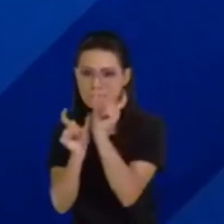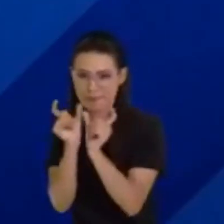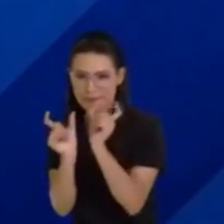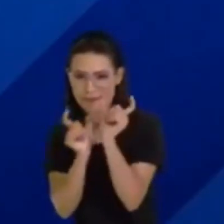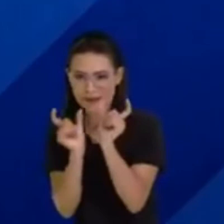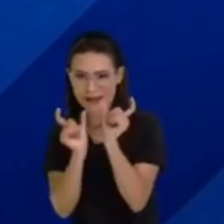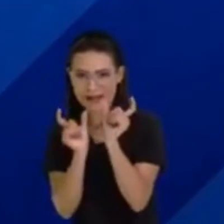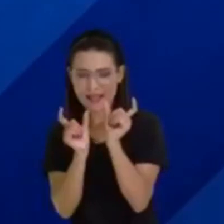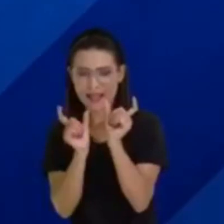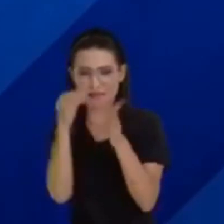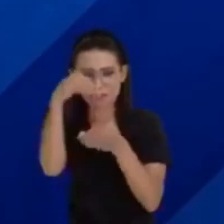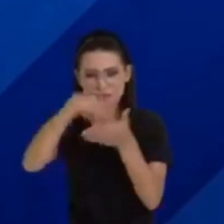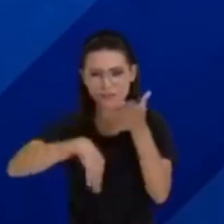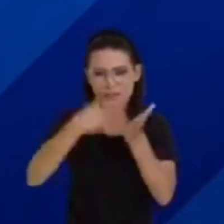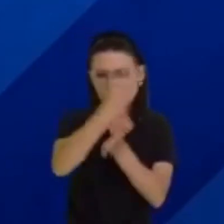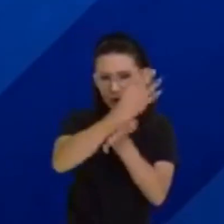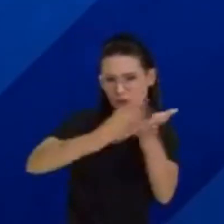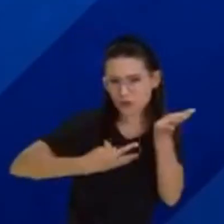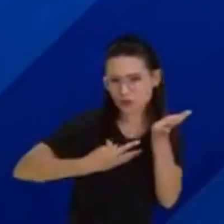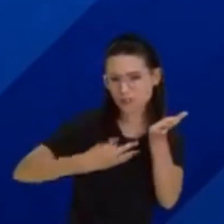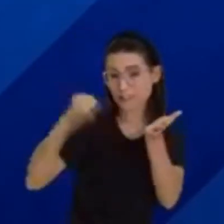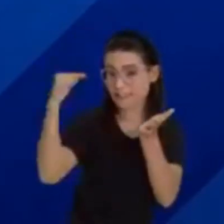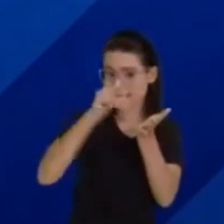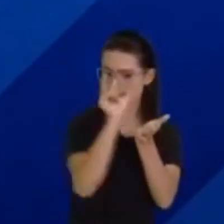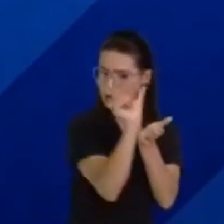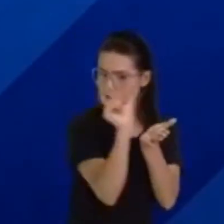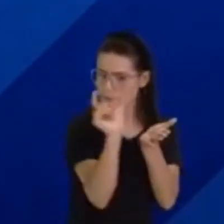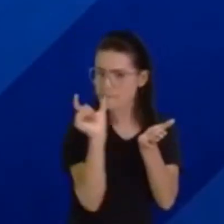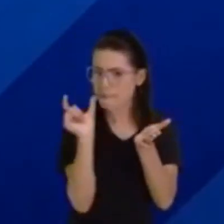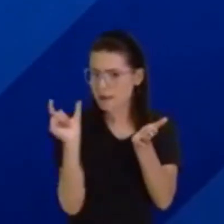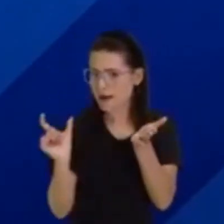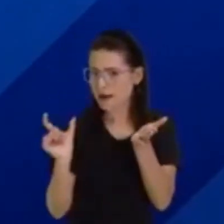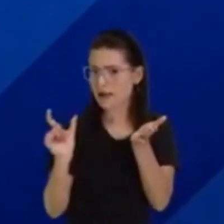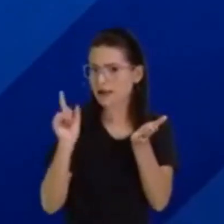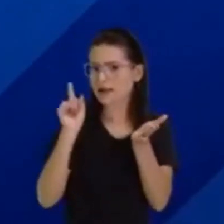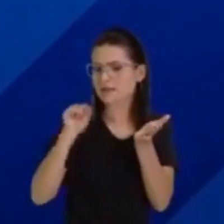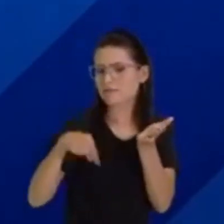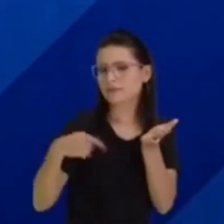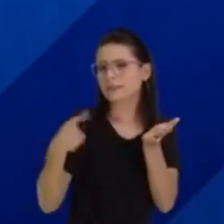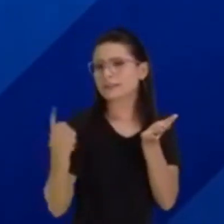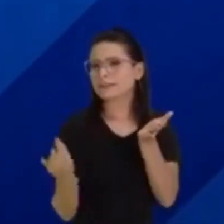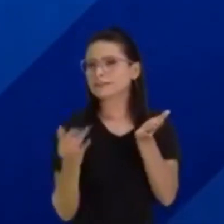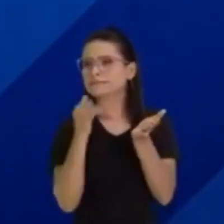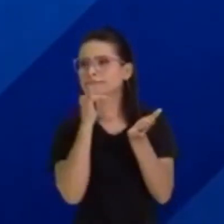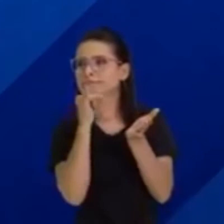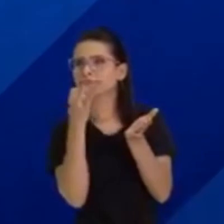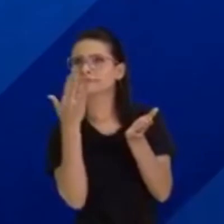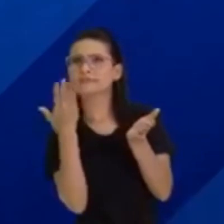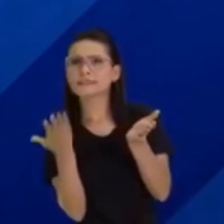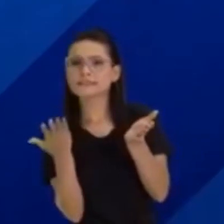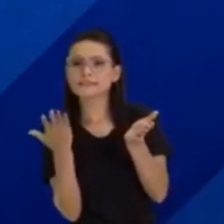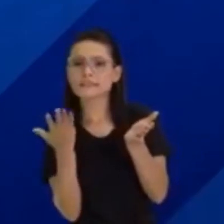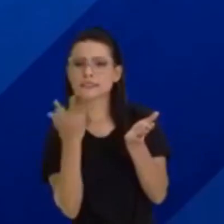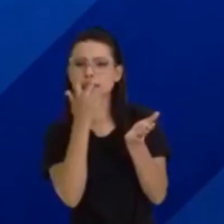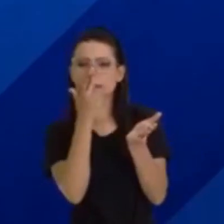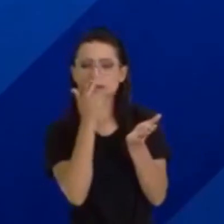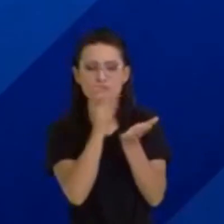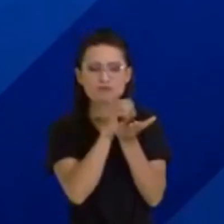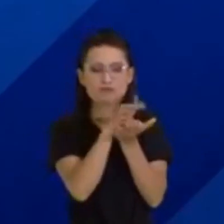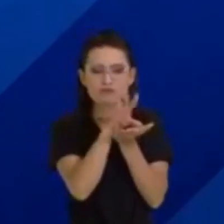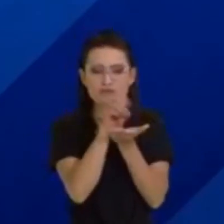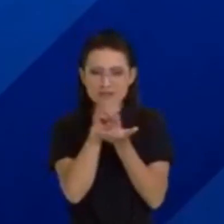que ele coloca naquele texto. E essas palavrinhas, elas servem como pistas para que o